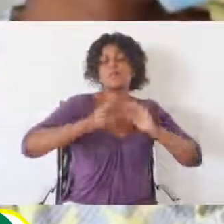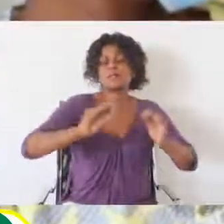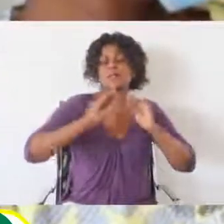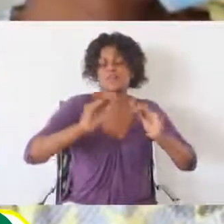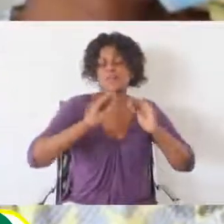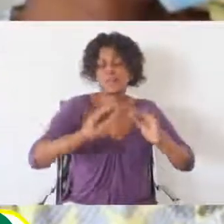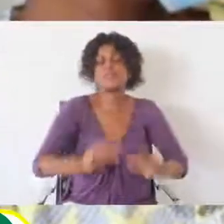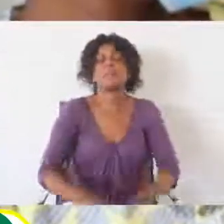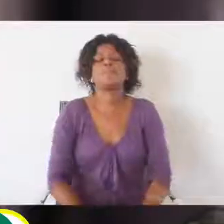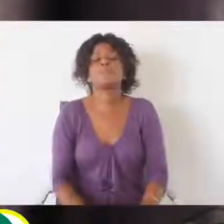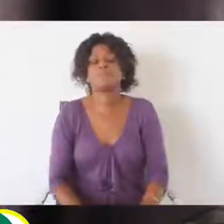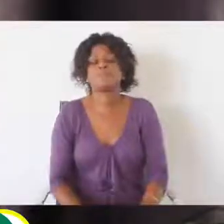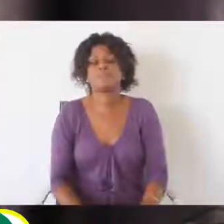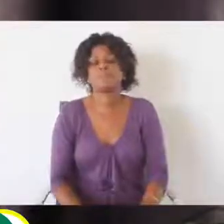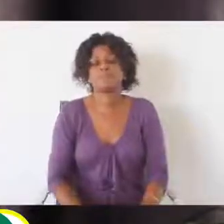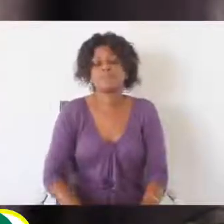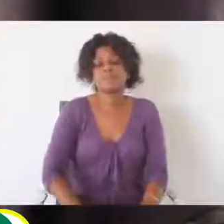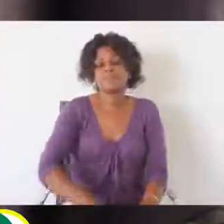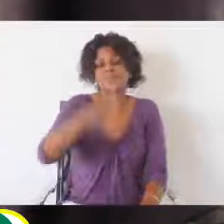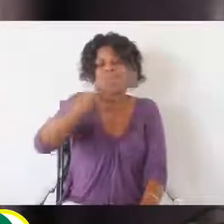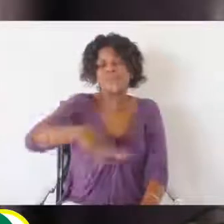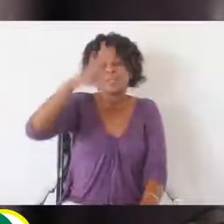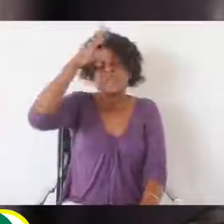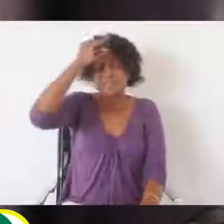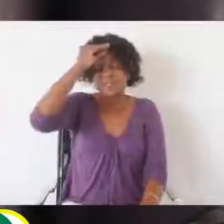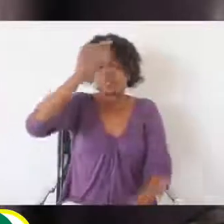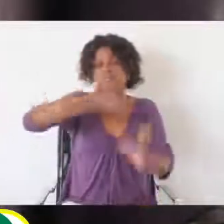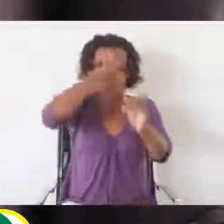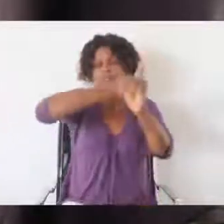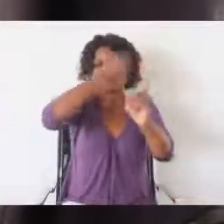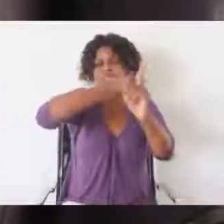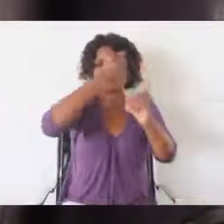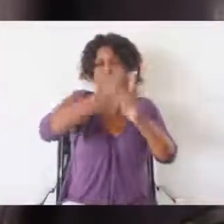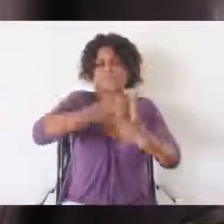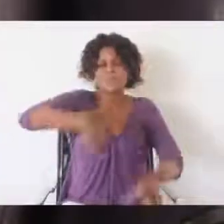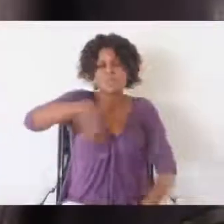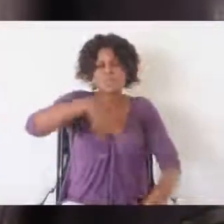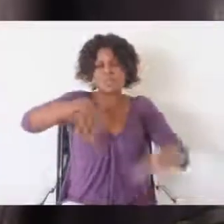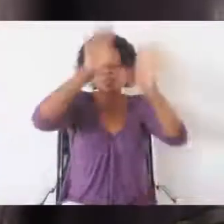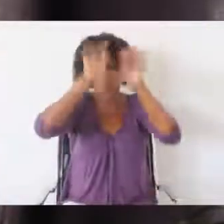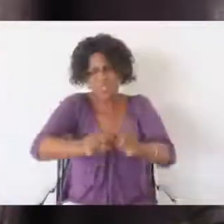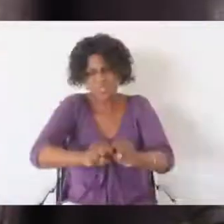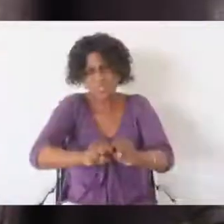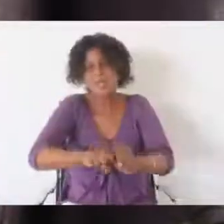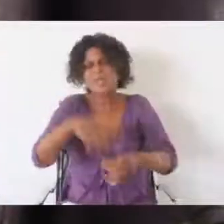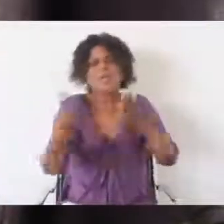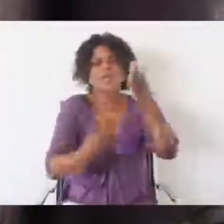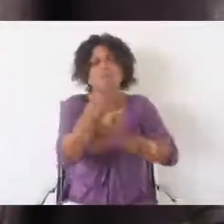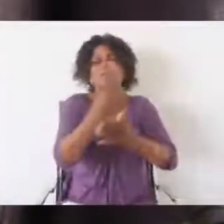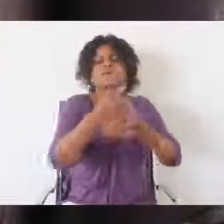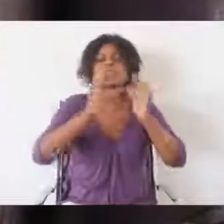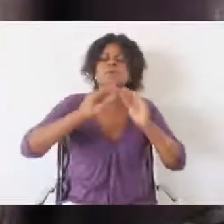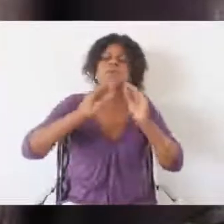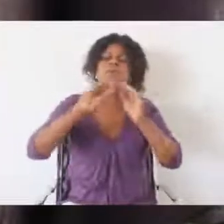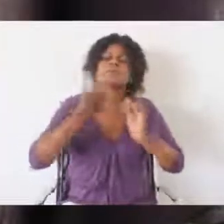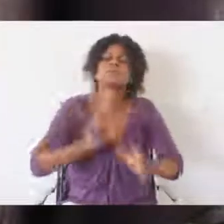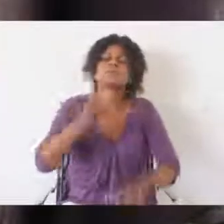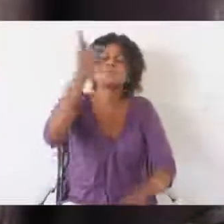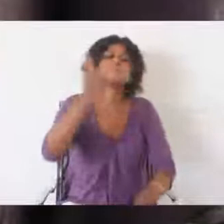Hoje entendemos quais são os desafios que fomos obrigados a implementar no ensino à distância e